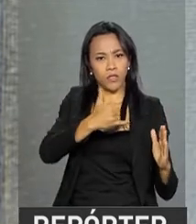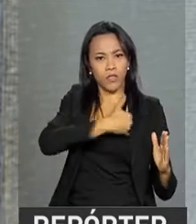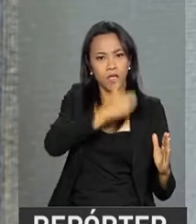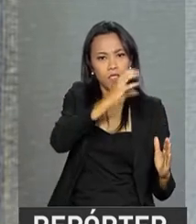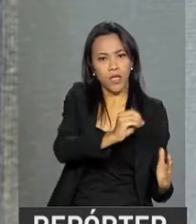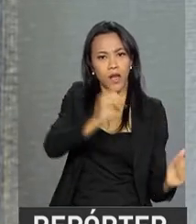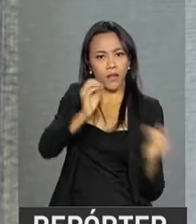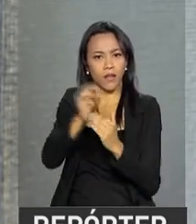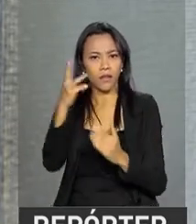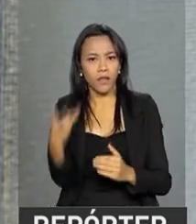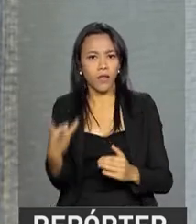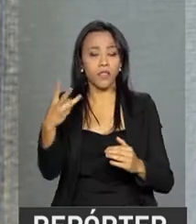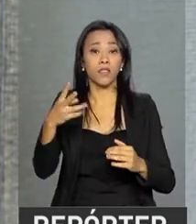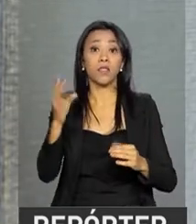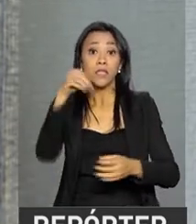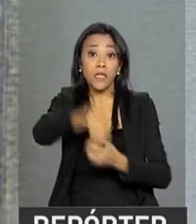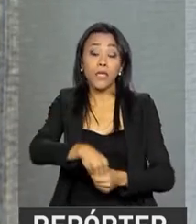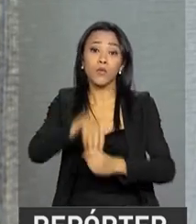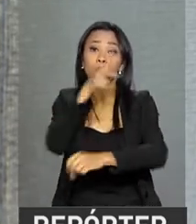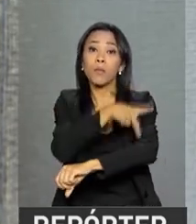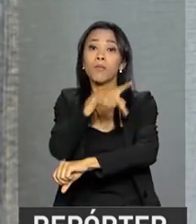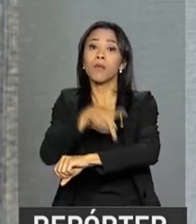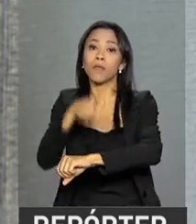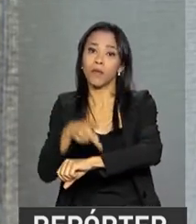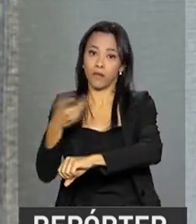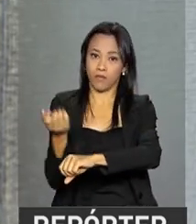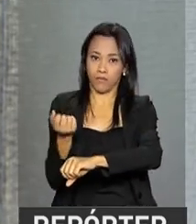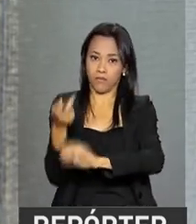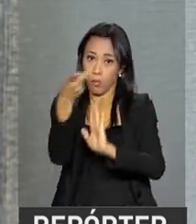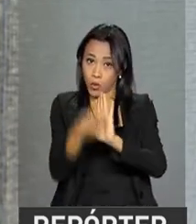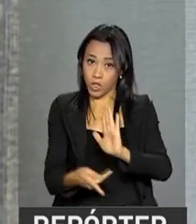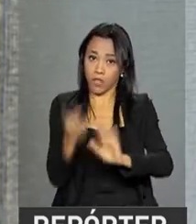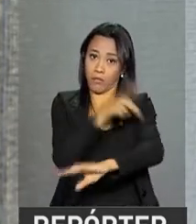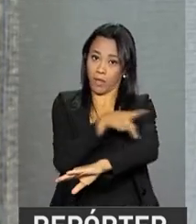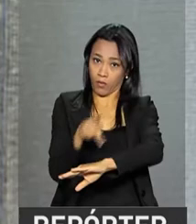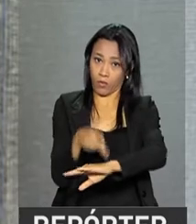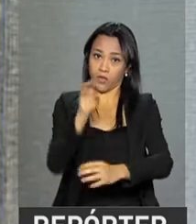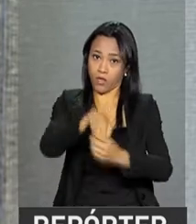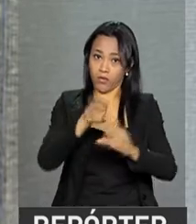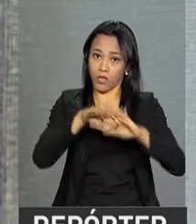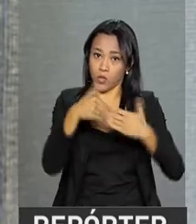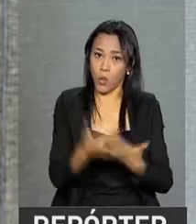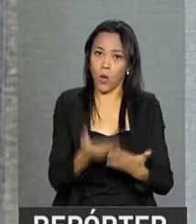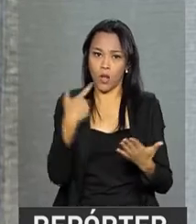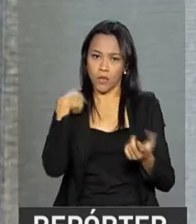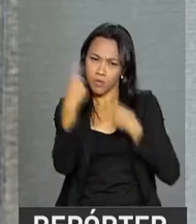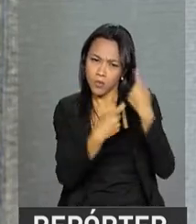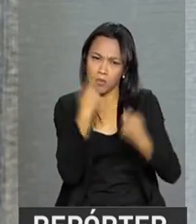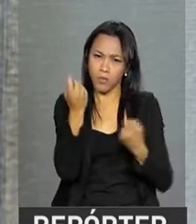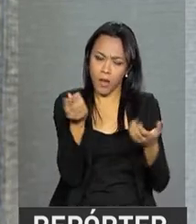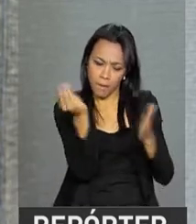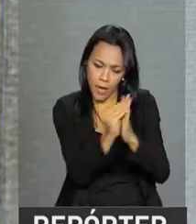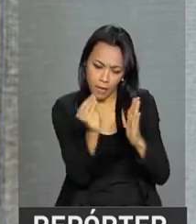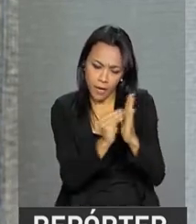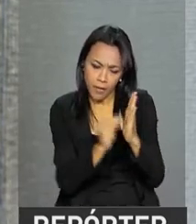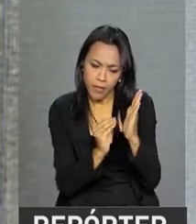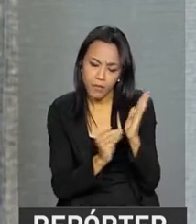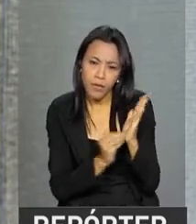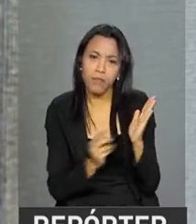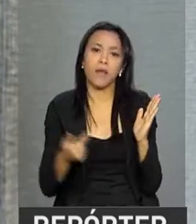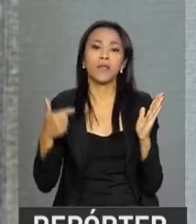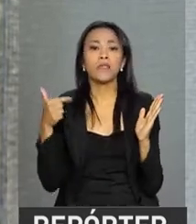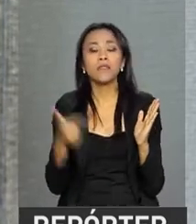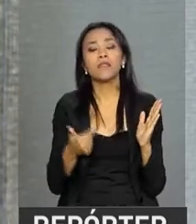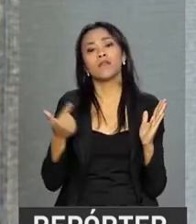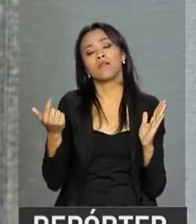pedagógico das instituições de ensino superior demonstra preocupação com a matéria. Isso evidencia que